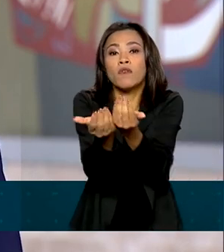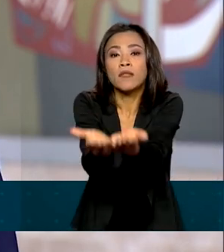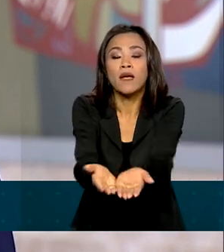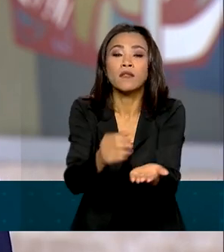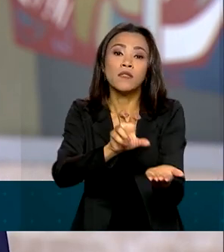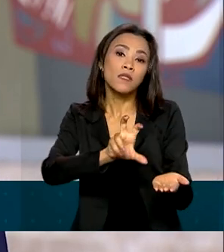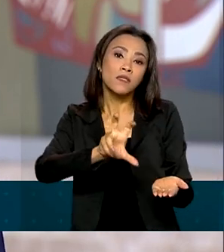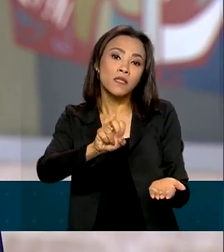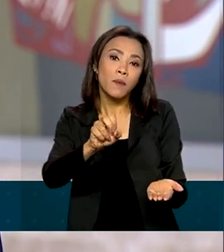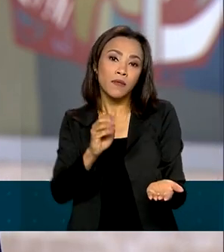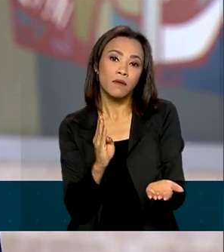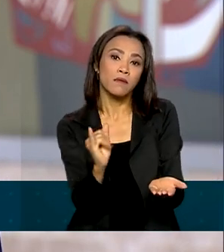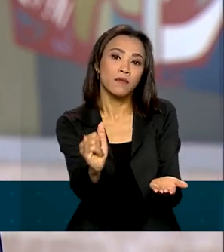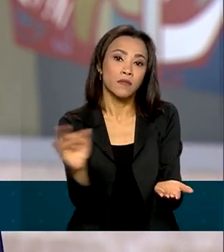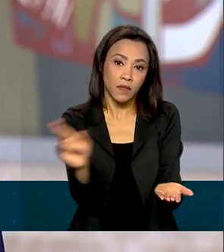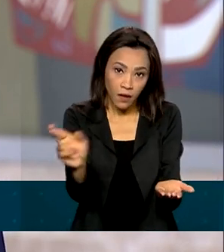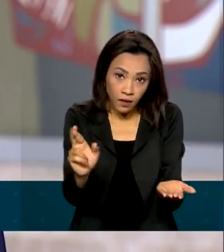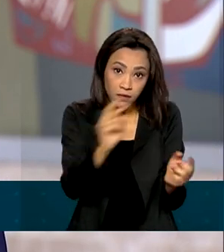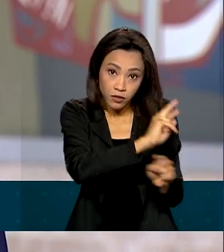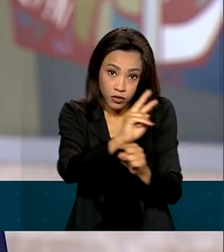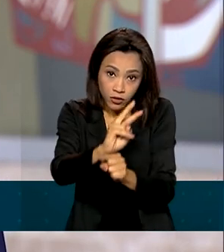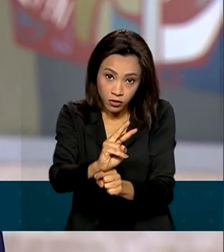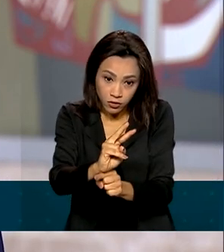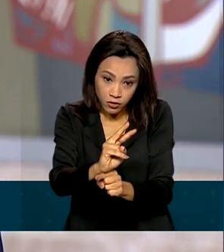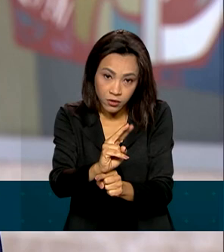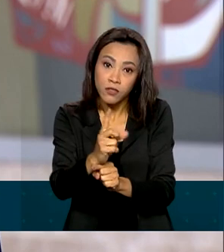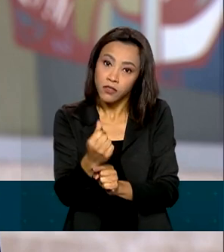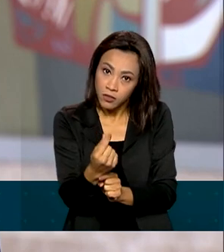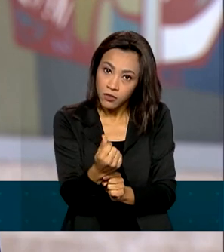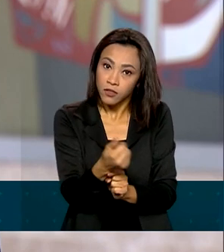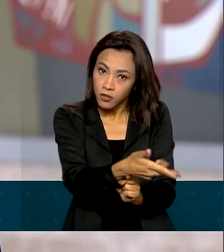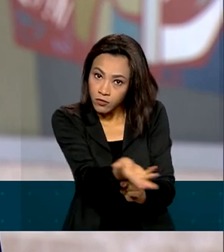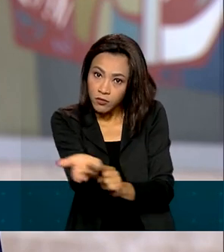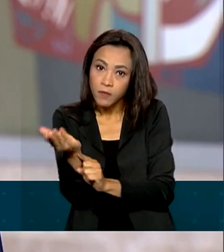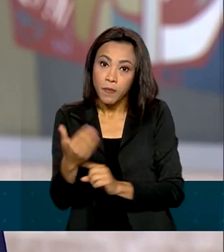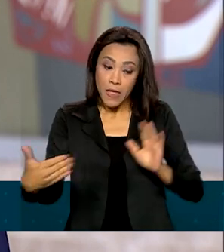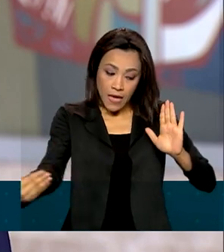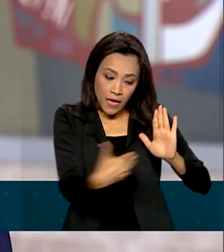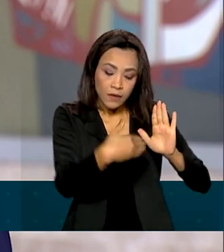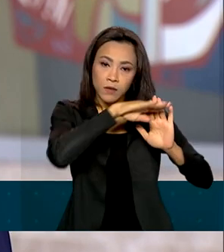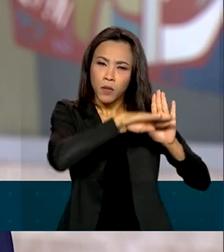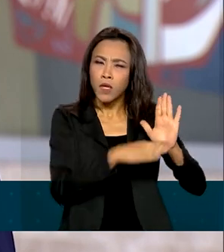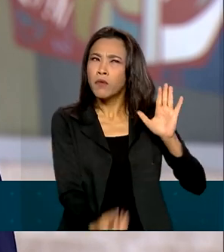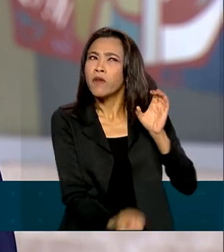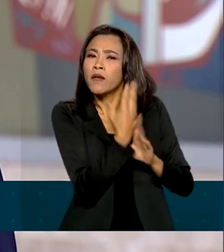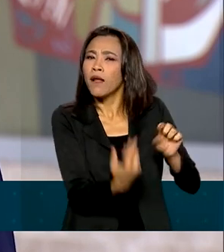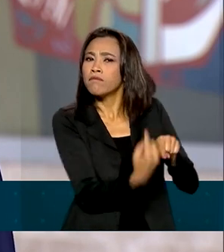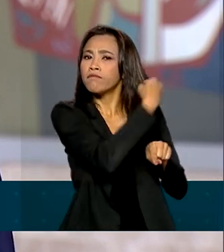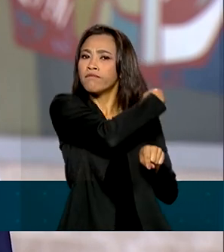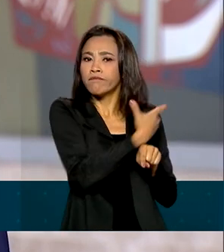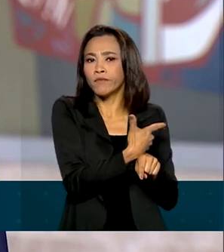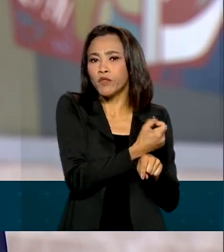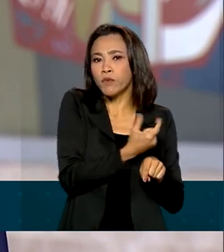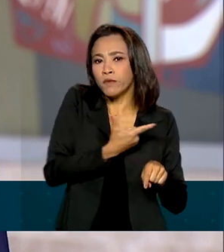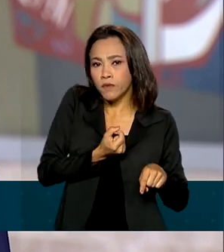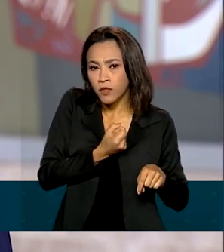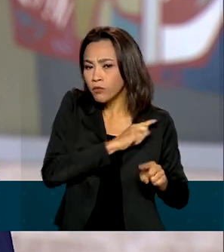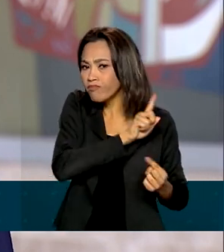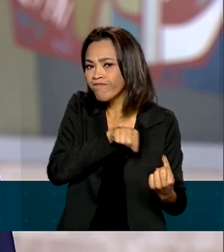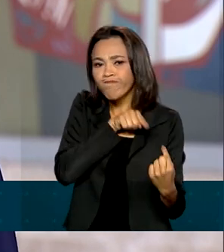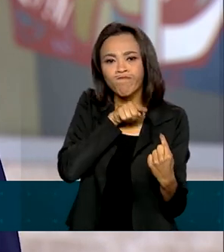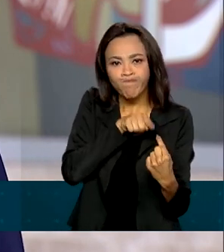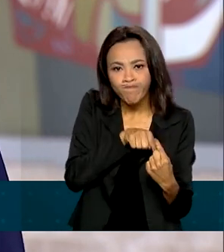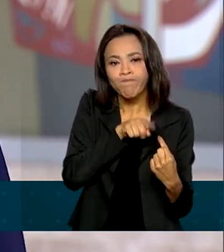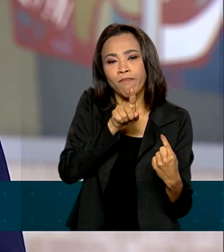bilhões em créditos. Lembrando que o Pronamp foi criado em 2020 com o intuito de